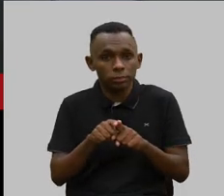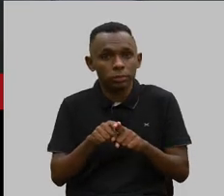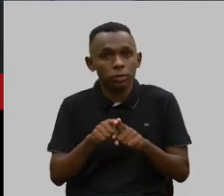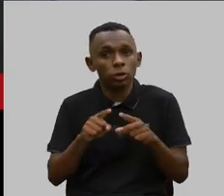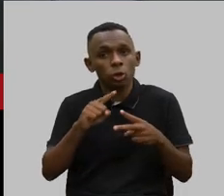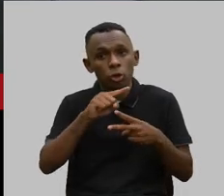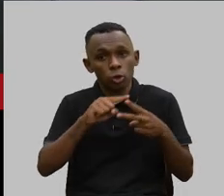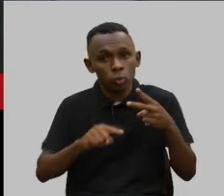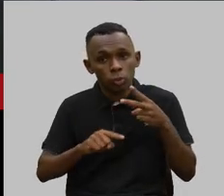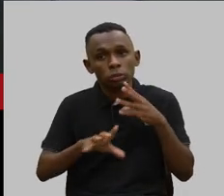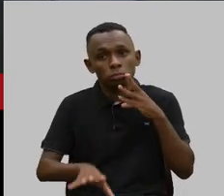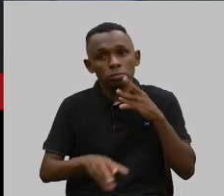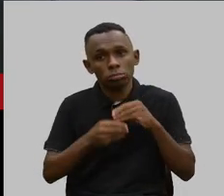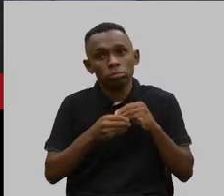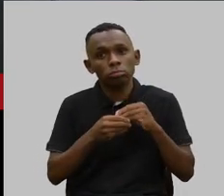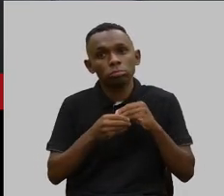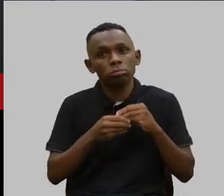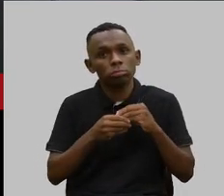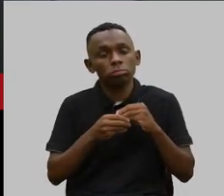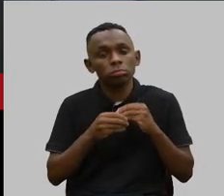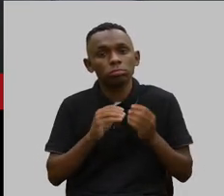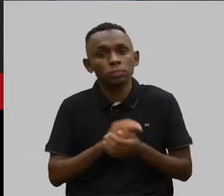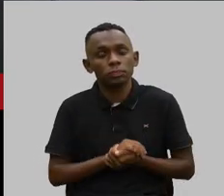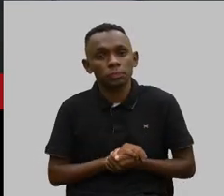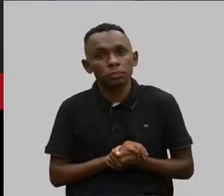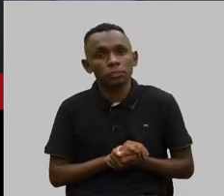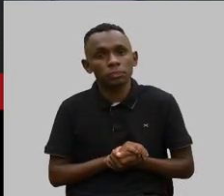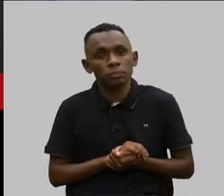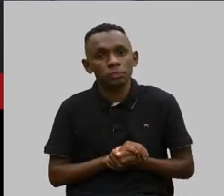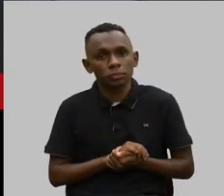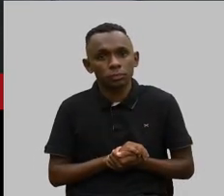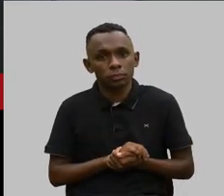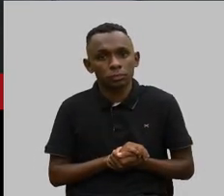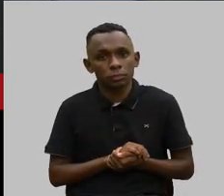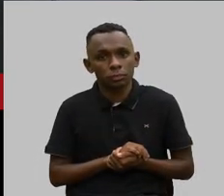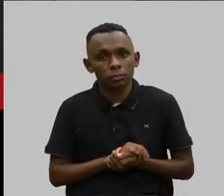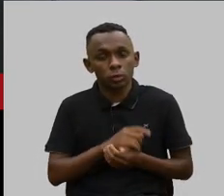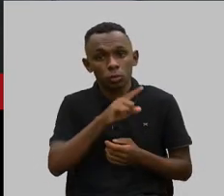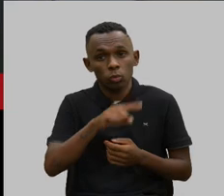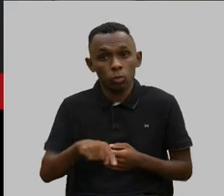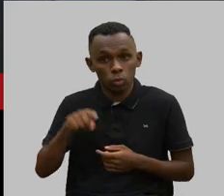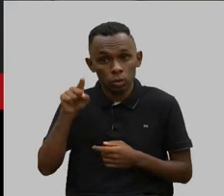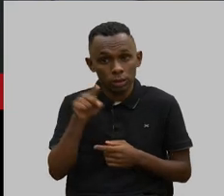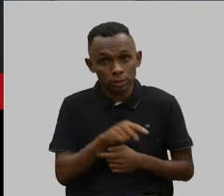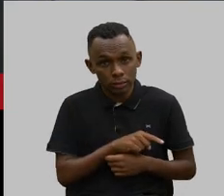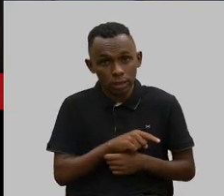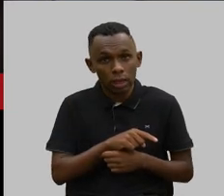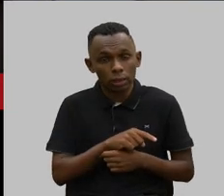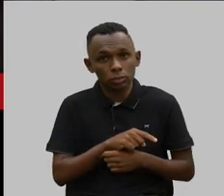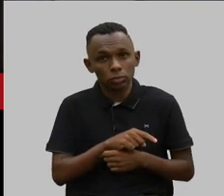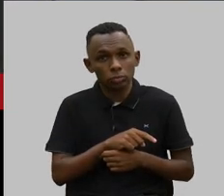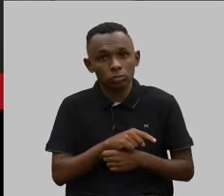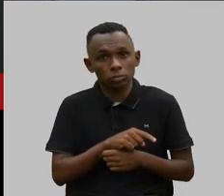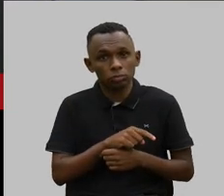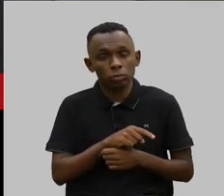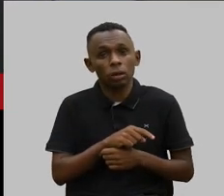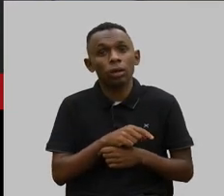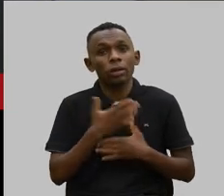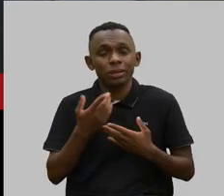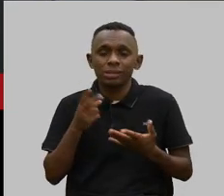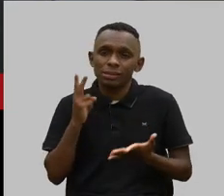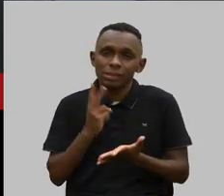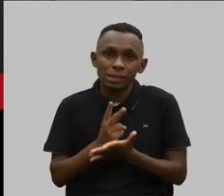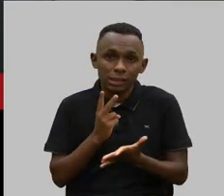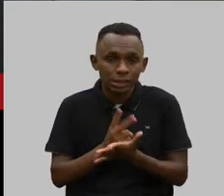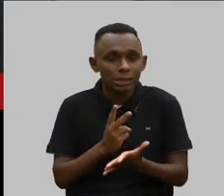ponderações finais. Uma eu já falei com vocês. O cancelamento unilateral, ele atinge, sem